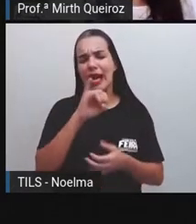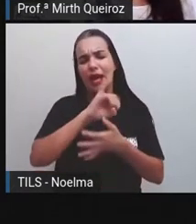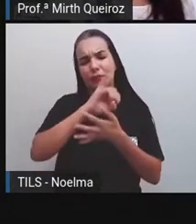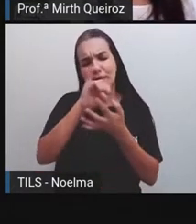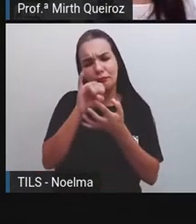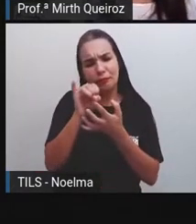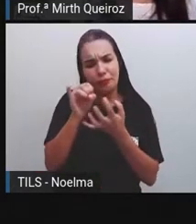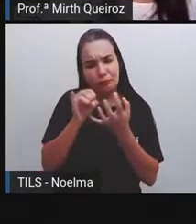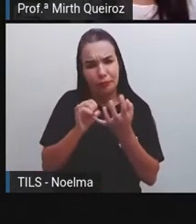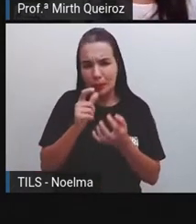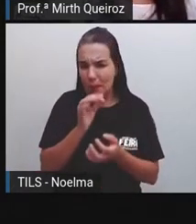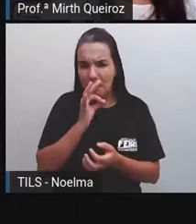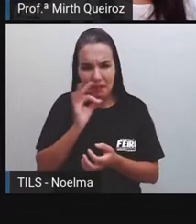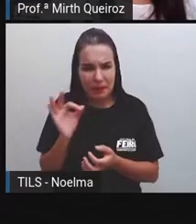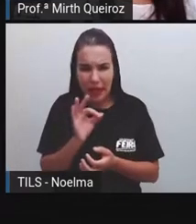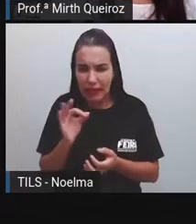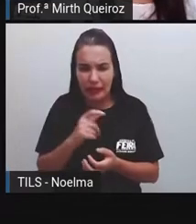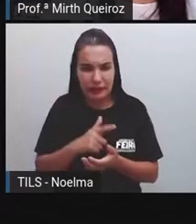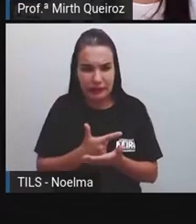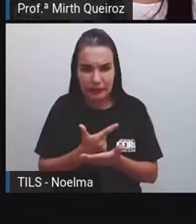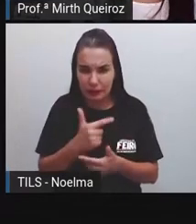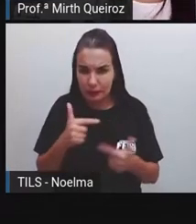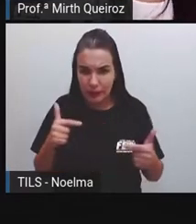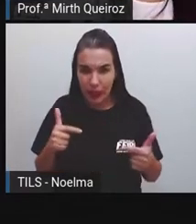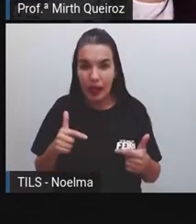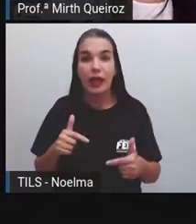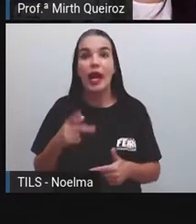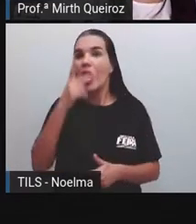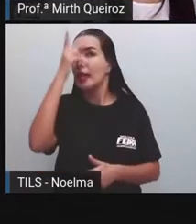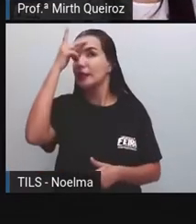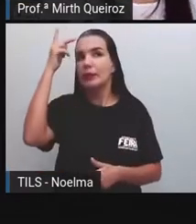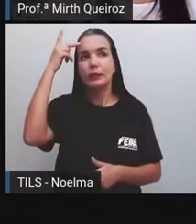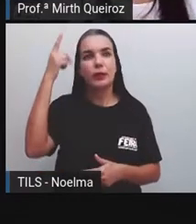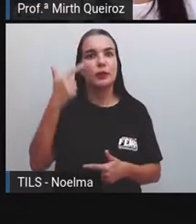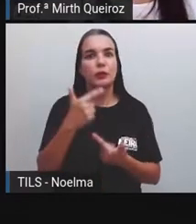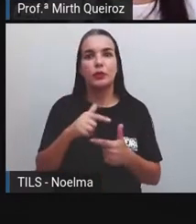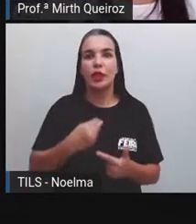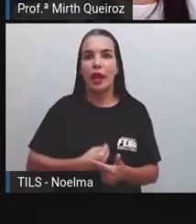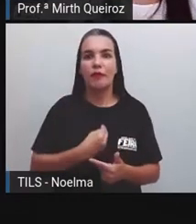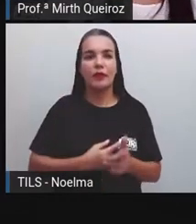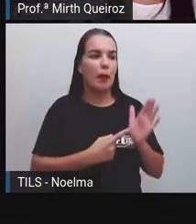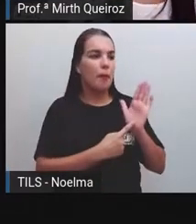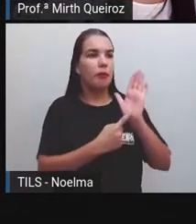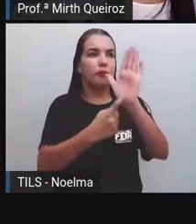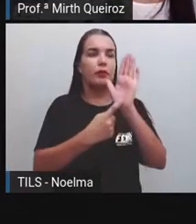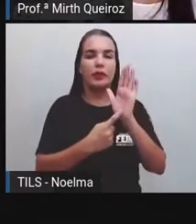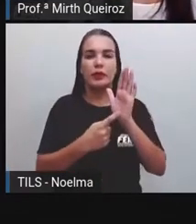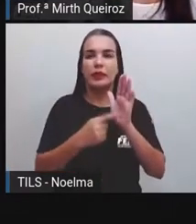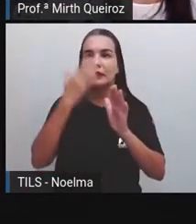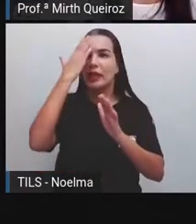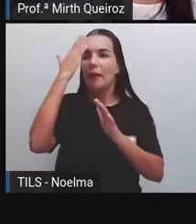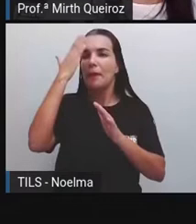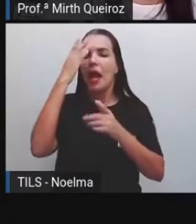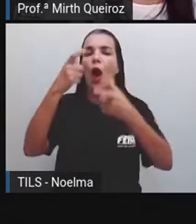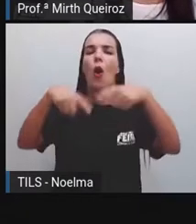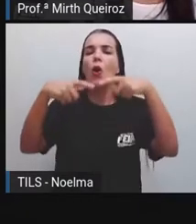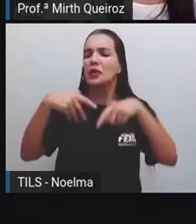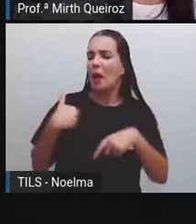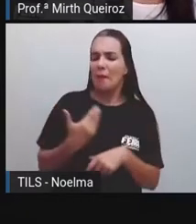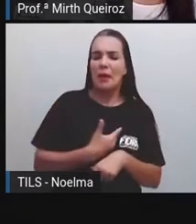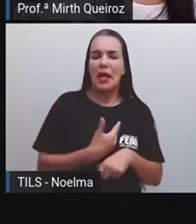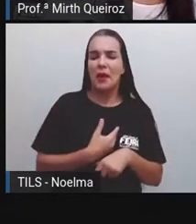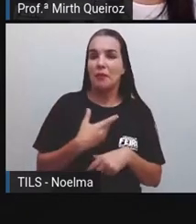exposta quanto a gente tem hoje Até quando a gente quer saber por onde anda um amigo A gente procura lá